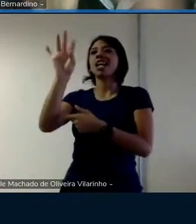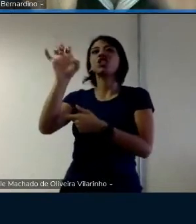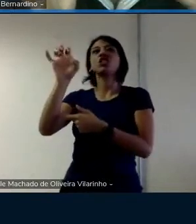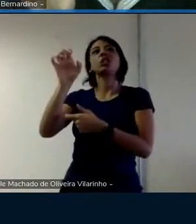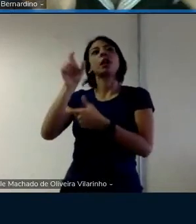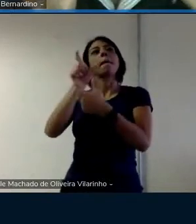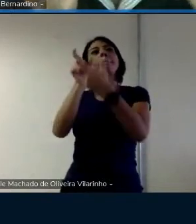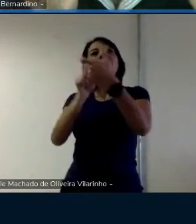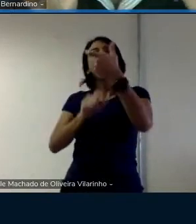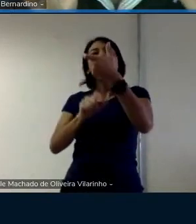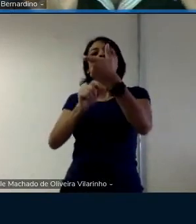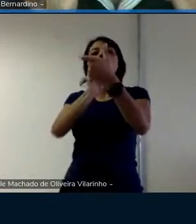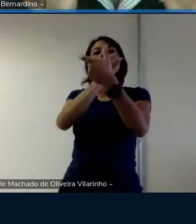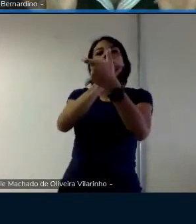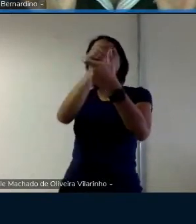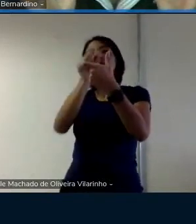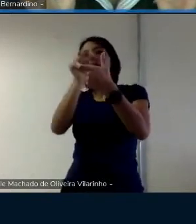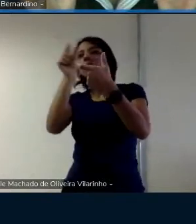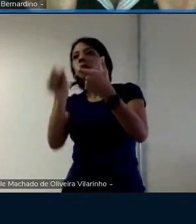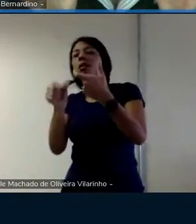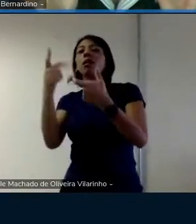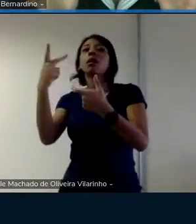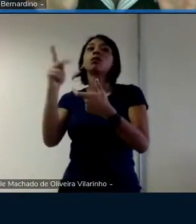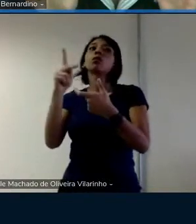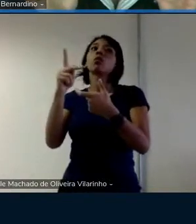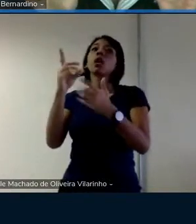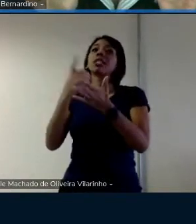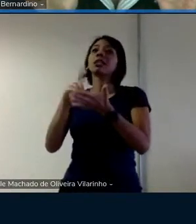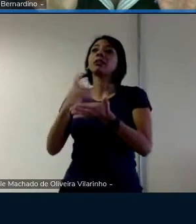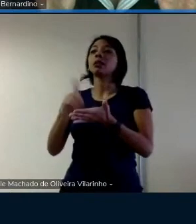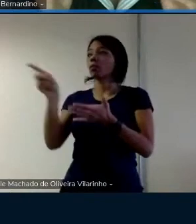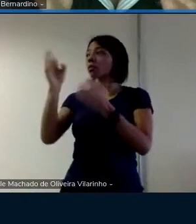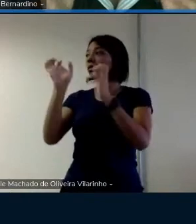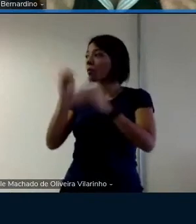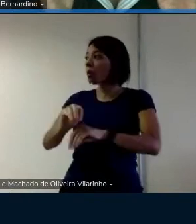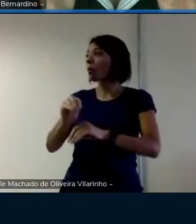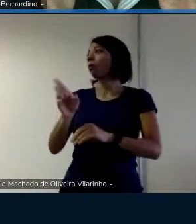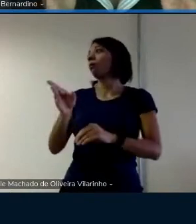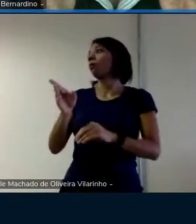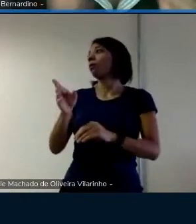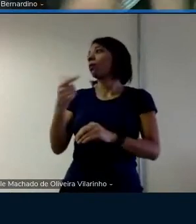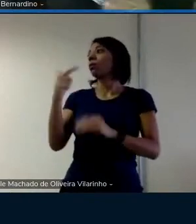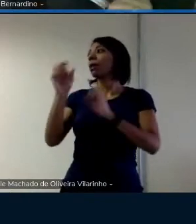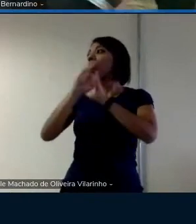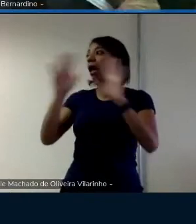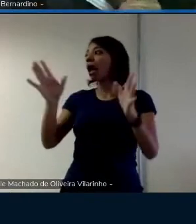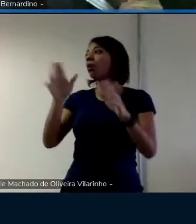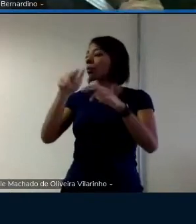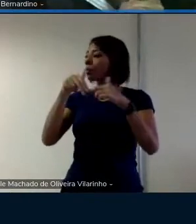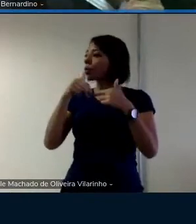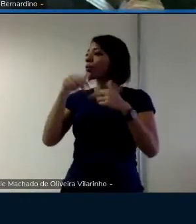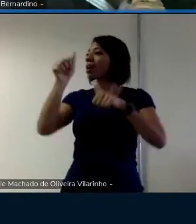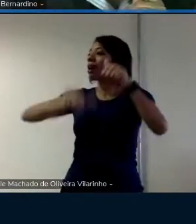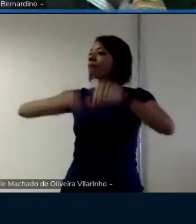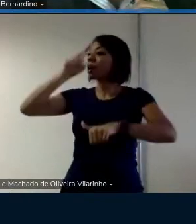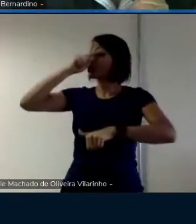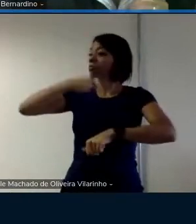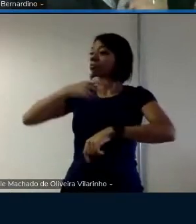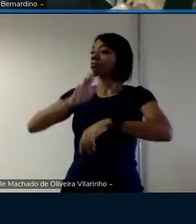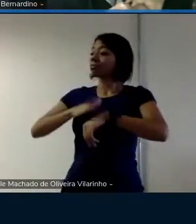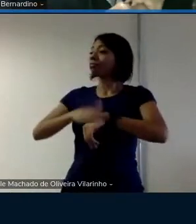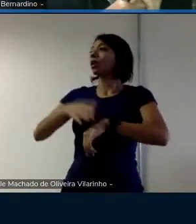em um momento da sua dissertação e aí que não fica muito claro foi uma avaliação sua também